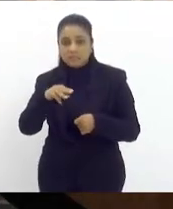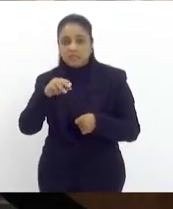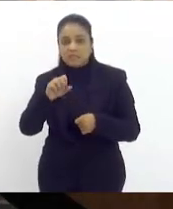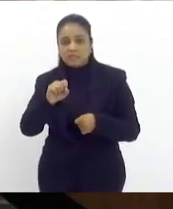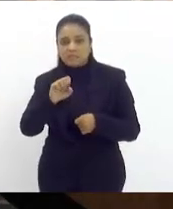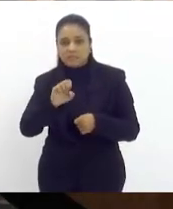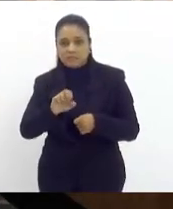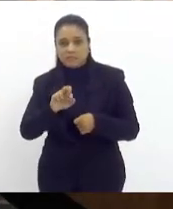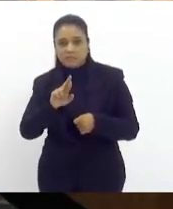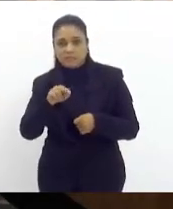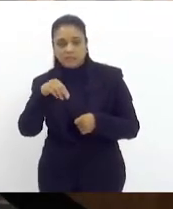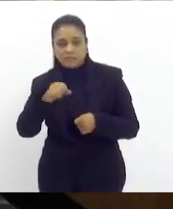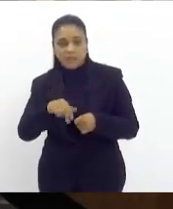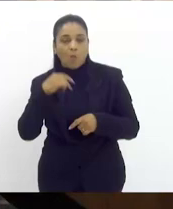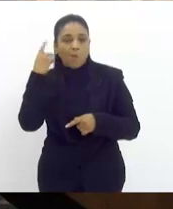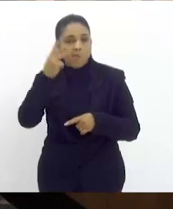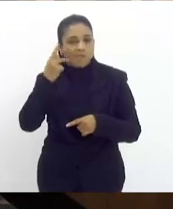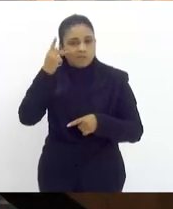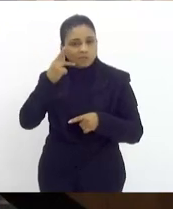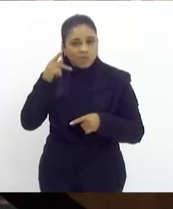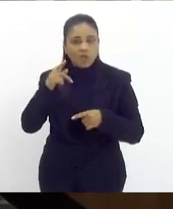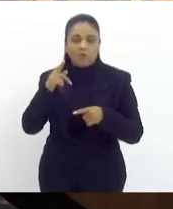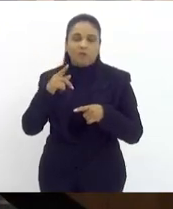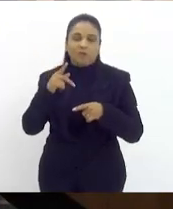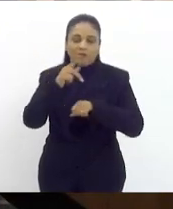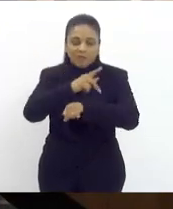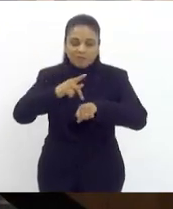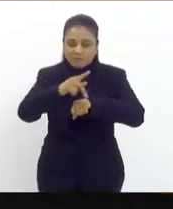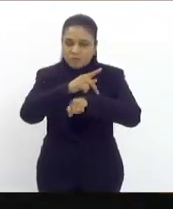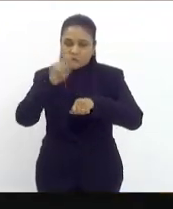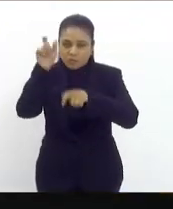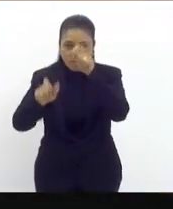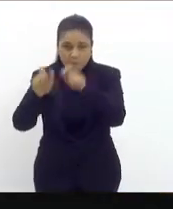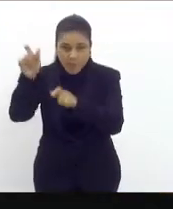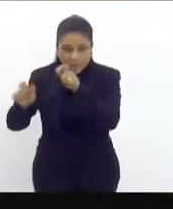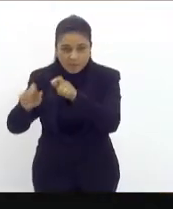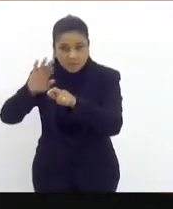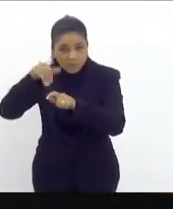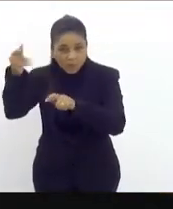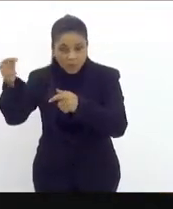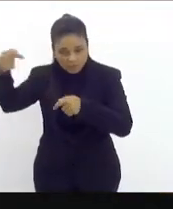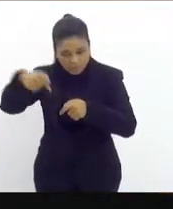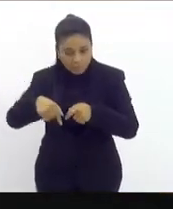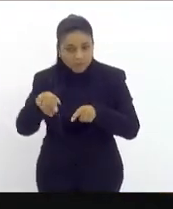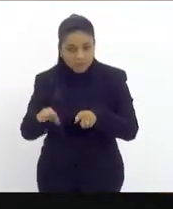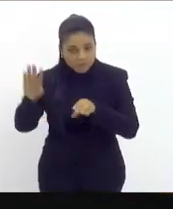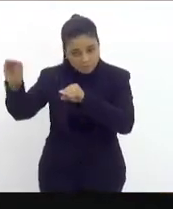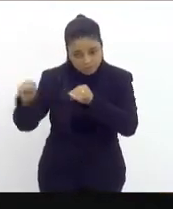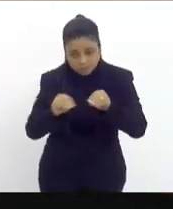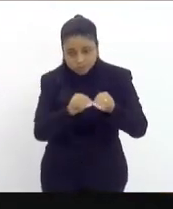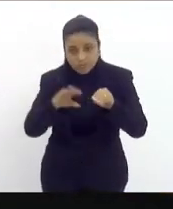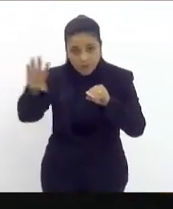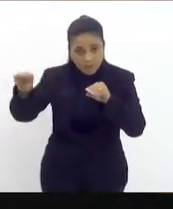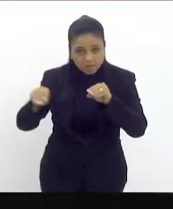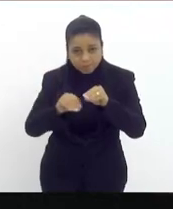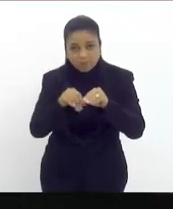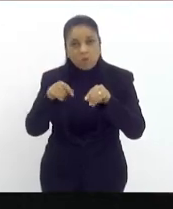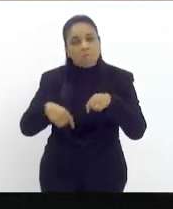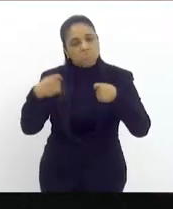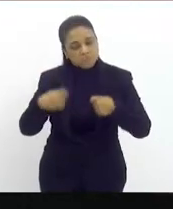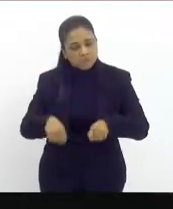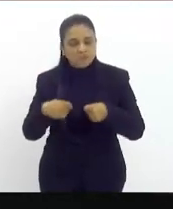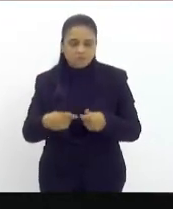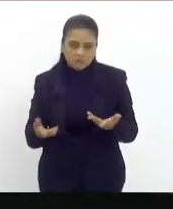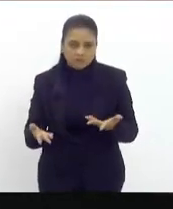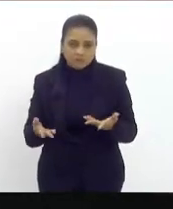empreendedorismo da população refugiada não tem como sem política pública não tem como então queria usar esse espaço aqui também